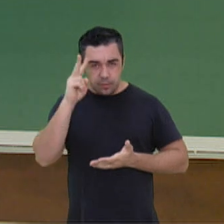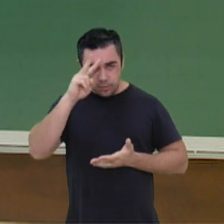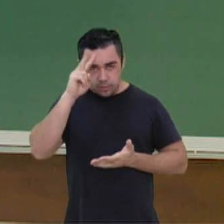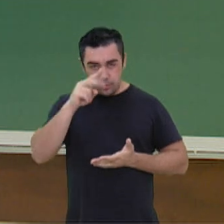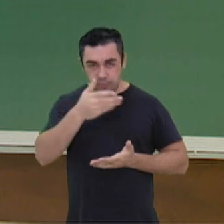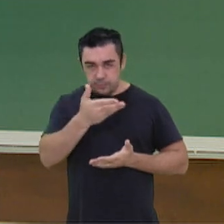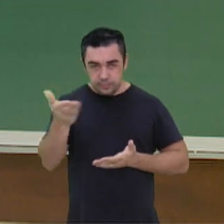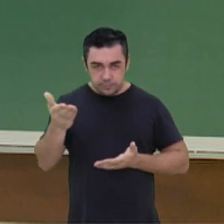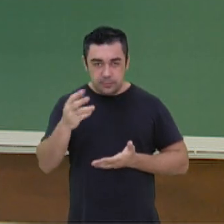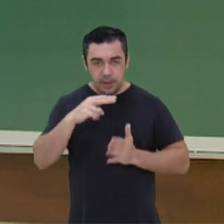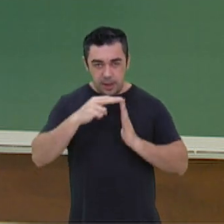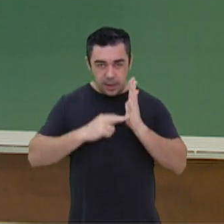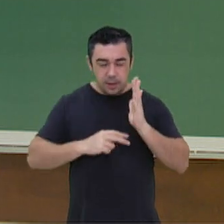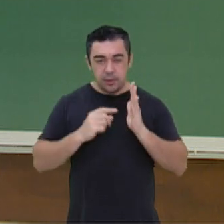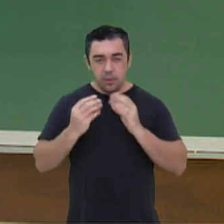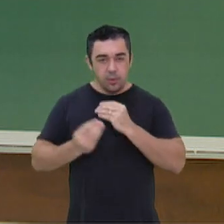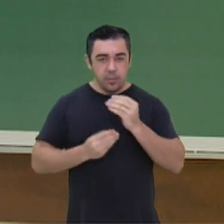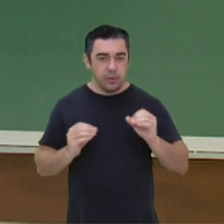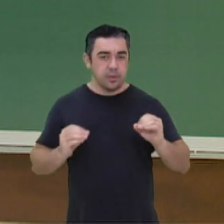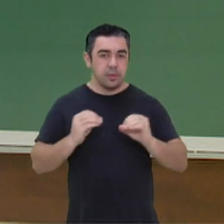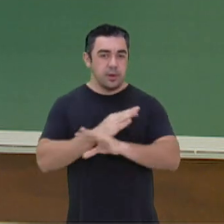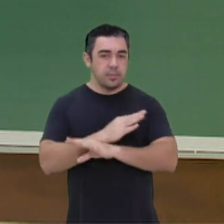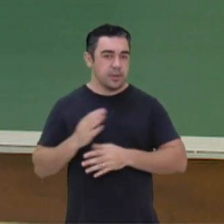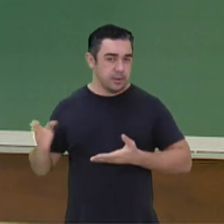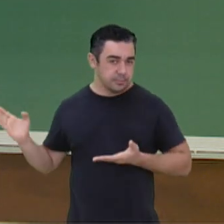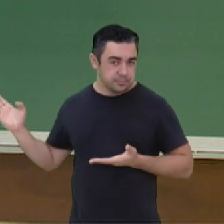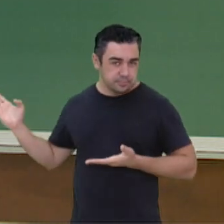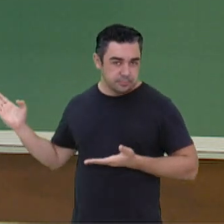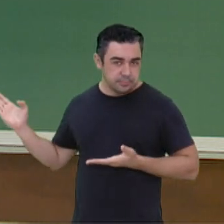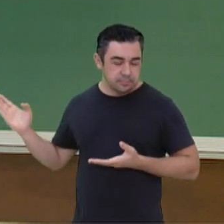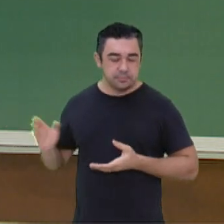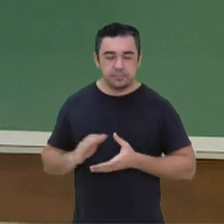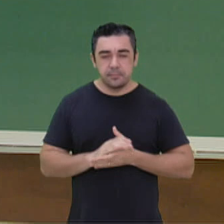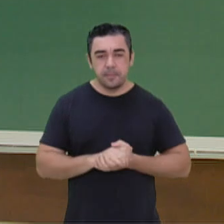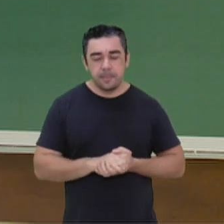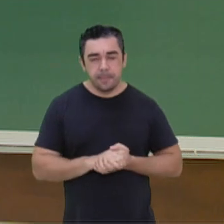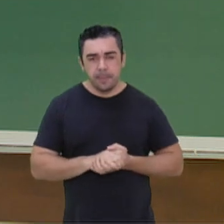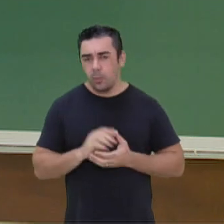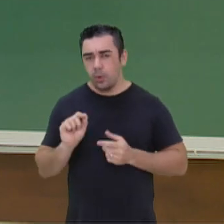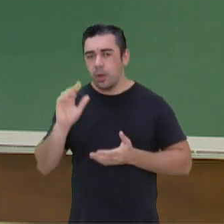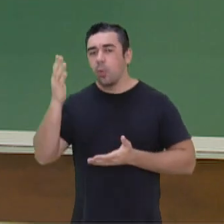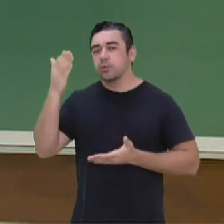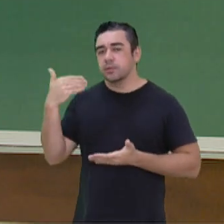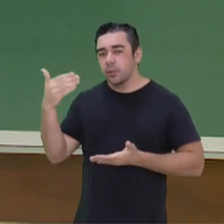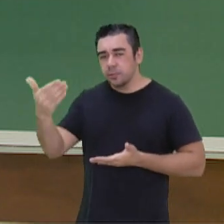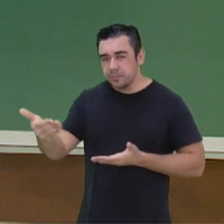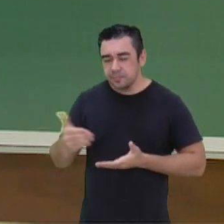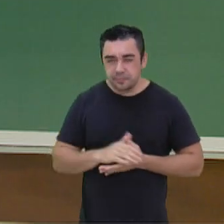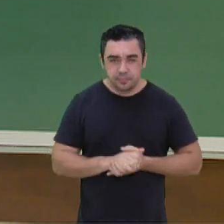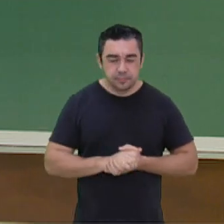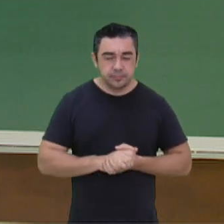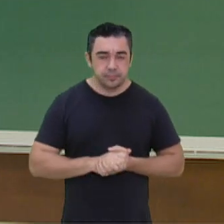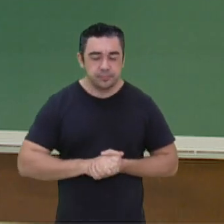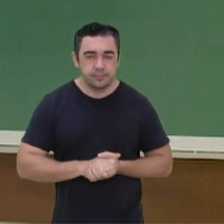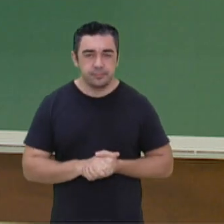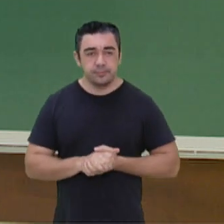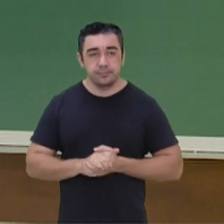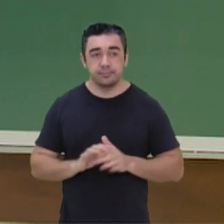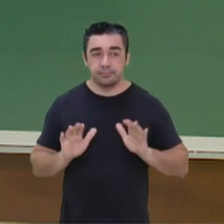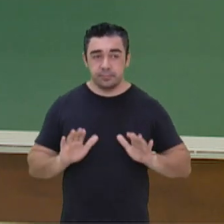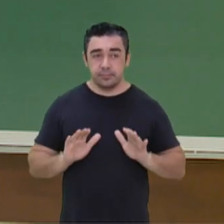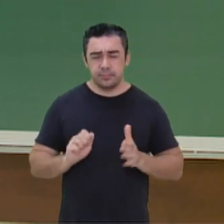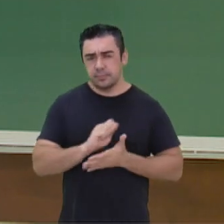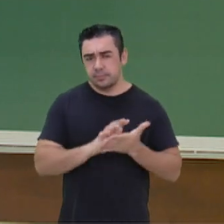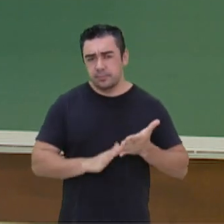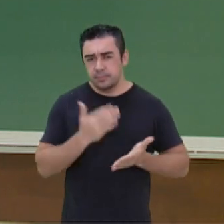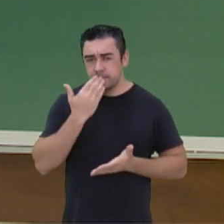A vontade de ler, de ver o término ali, desse nosso jumentozinho ali, perfeito? Bom, mas